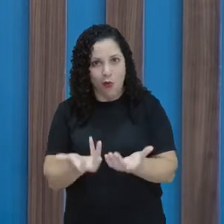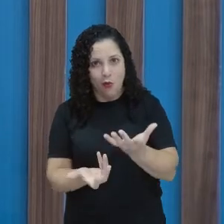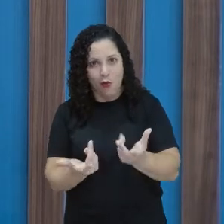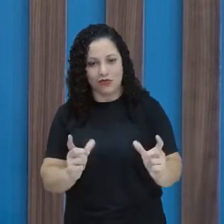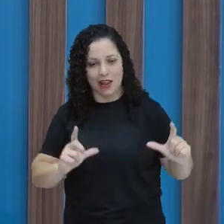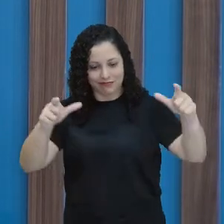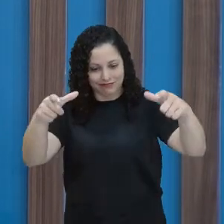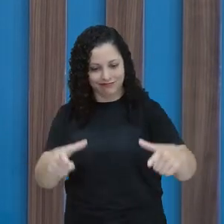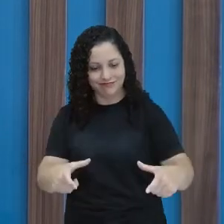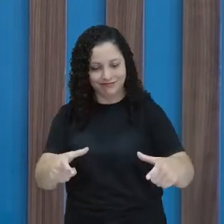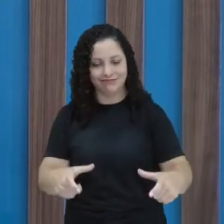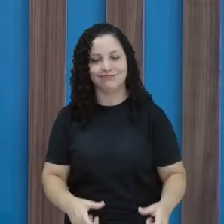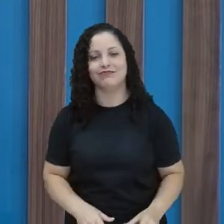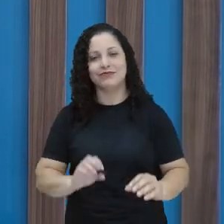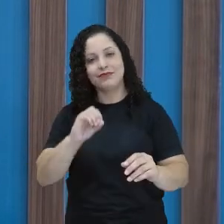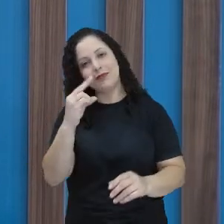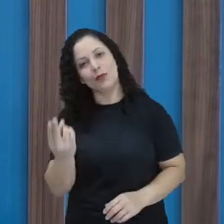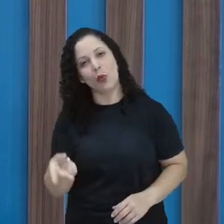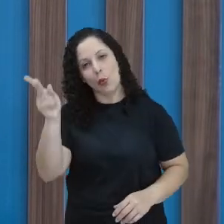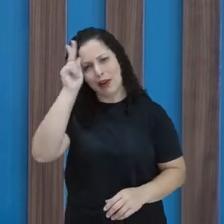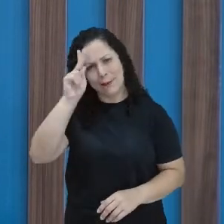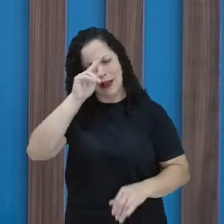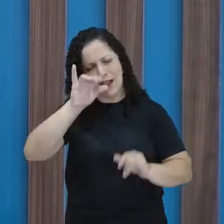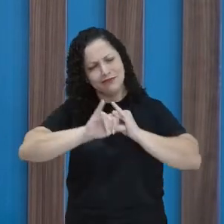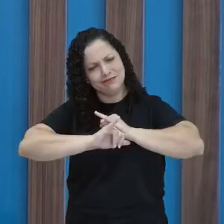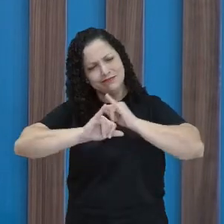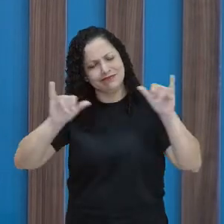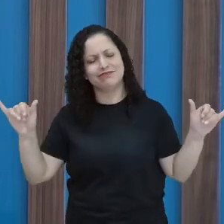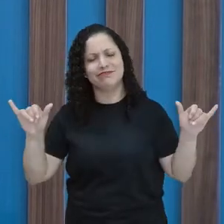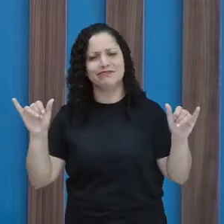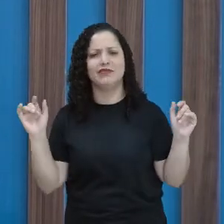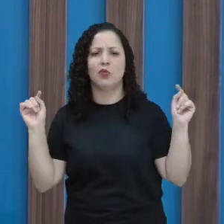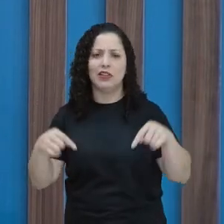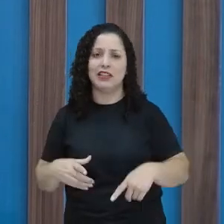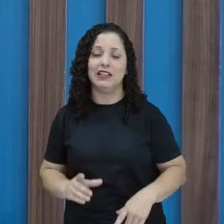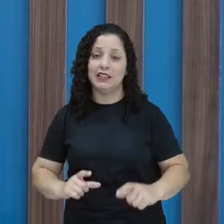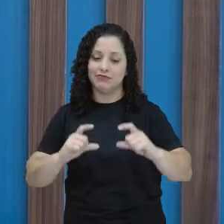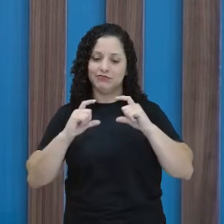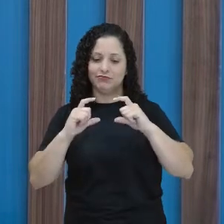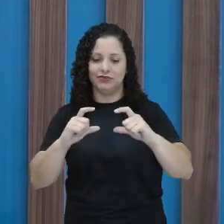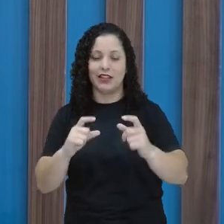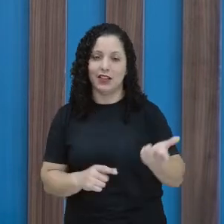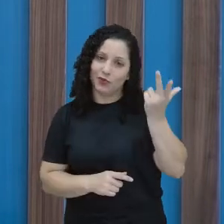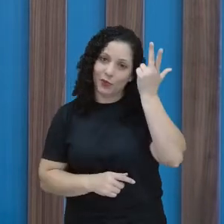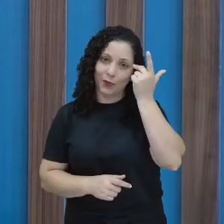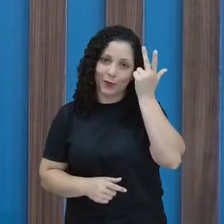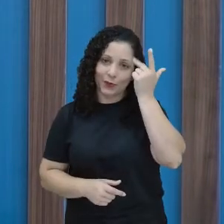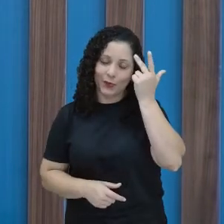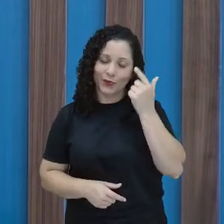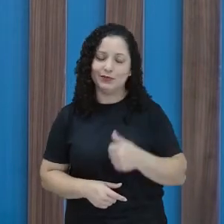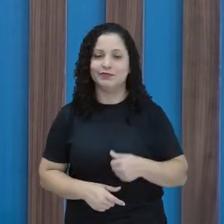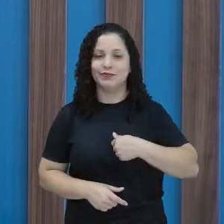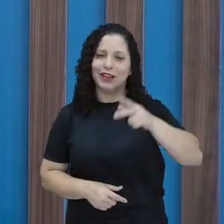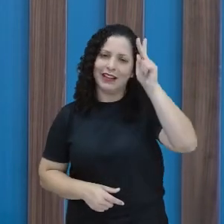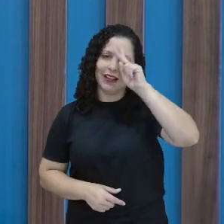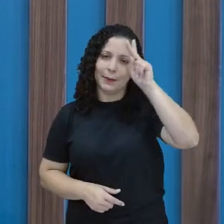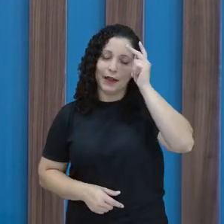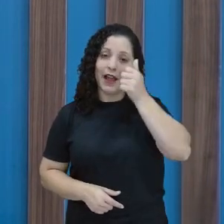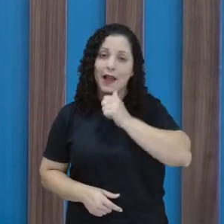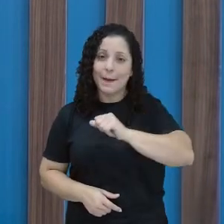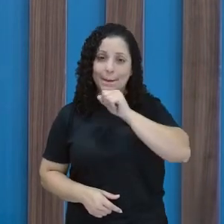lembrar alguém de alguma coisa. E o bilhete é muito comum nesses momentos. lembro muito da minha mãe.